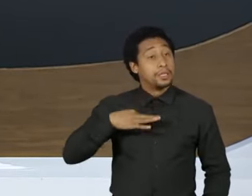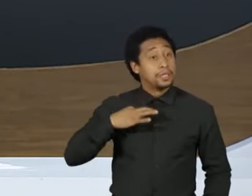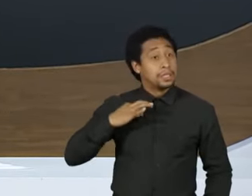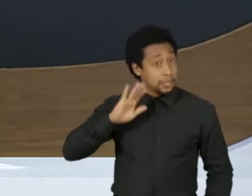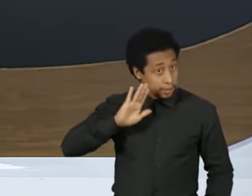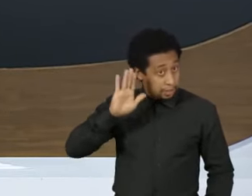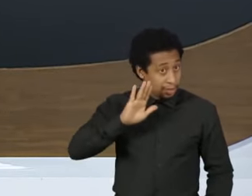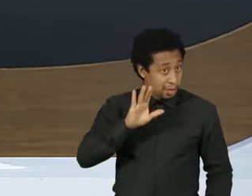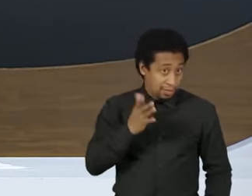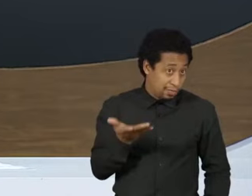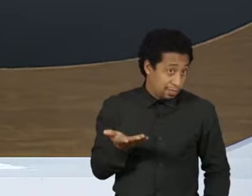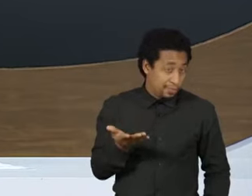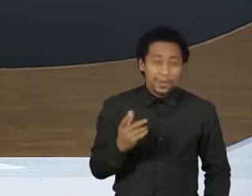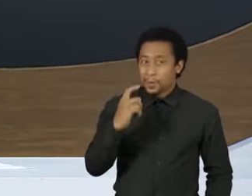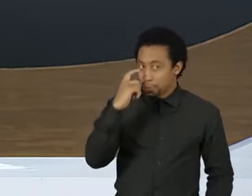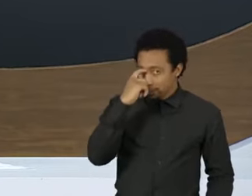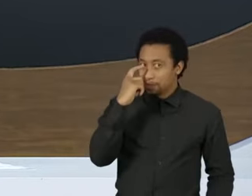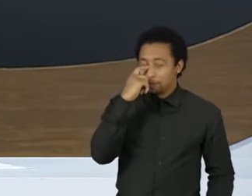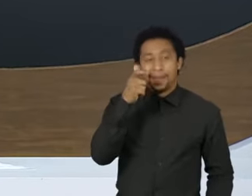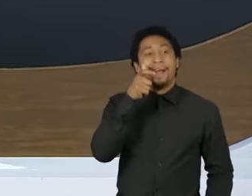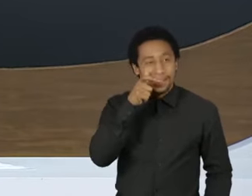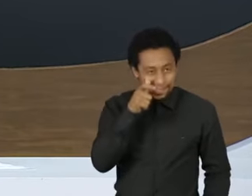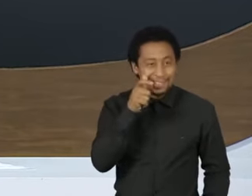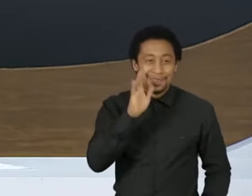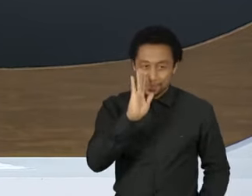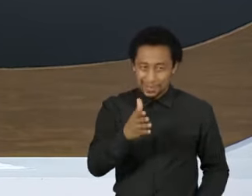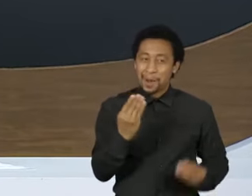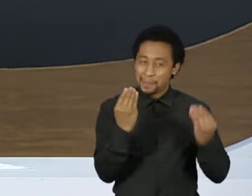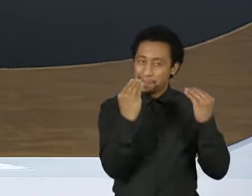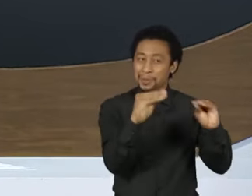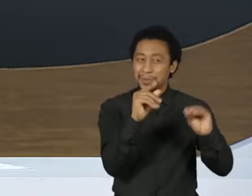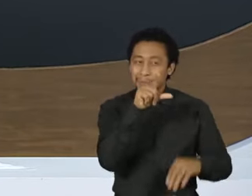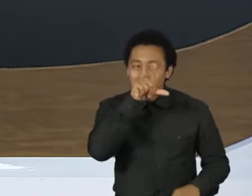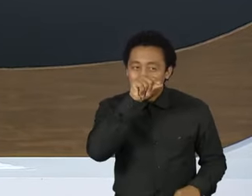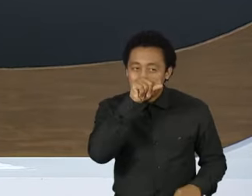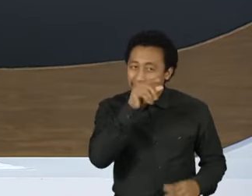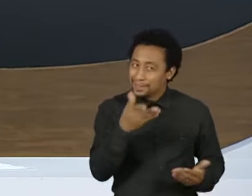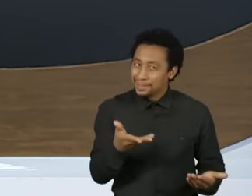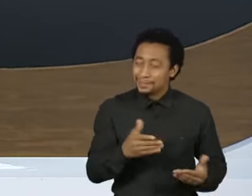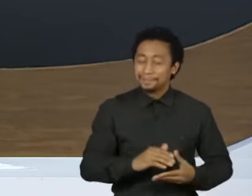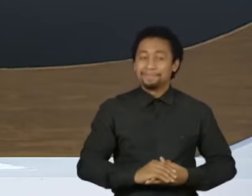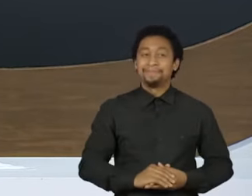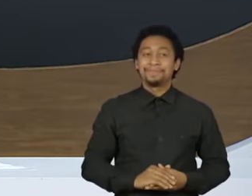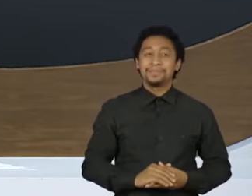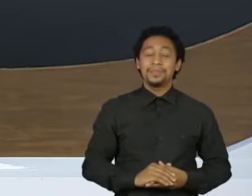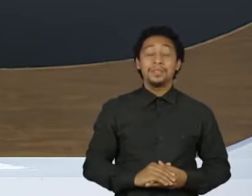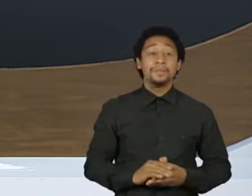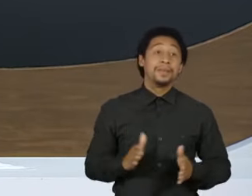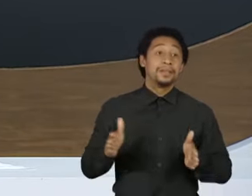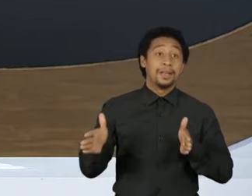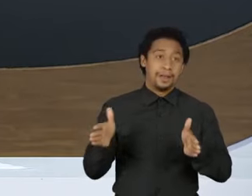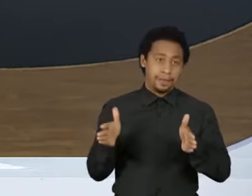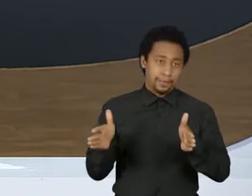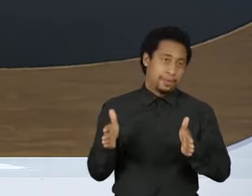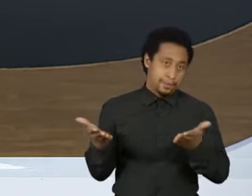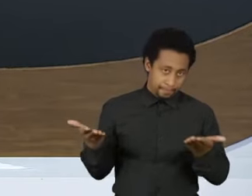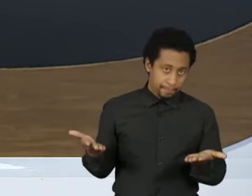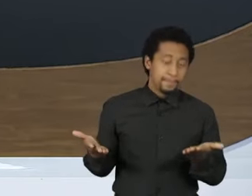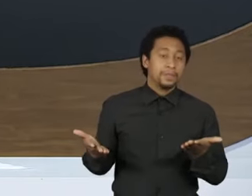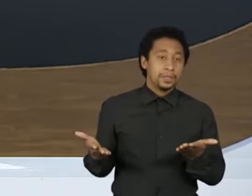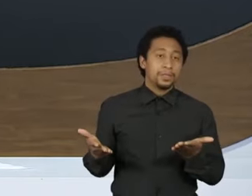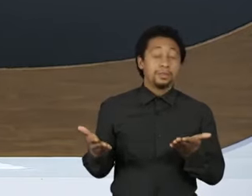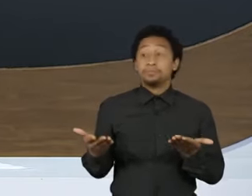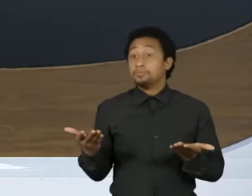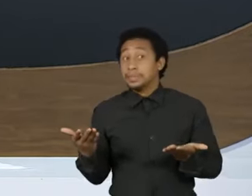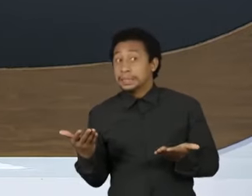está nos assistindo, porque ele até tweetou. Porque sempre que chega na hora do balanço do que se tem a ganhar e o que